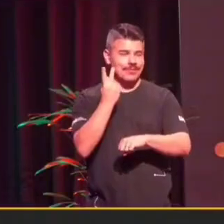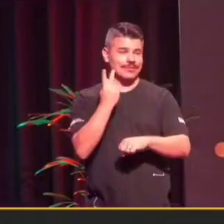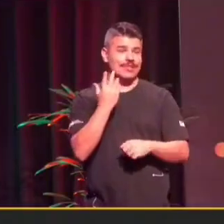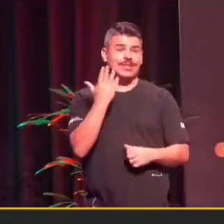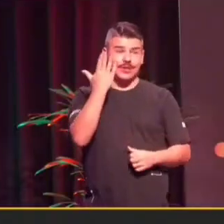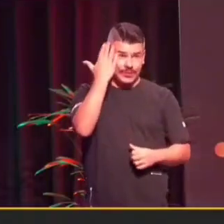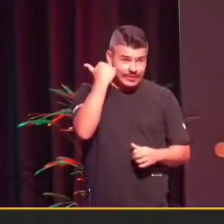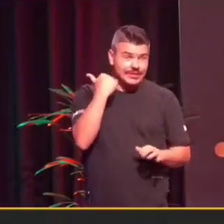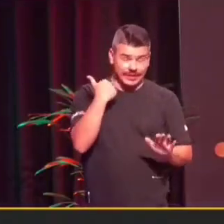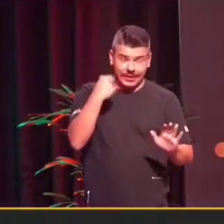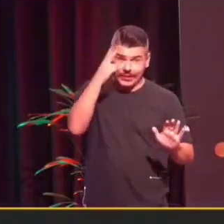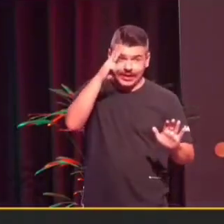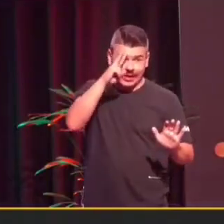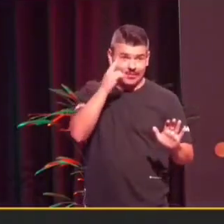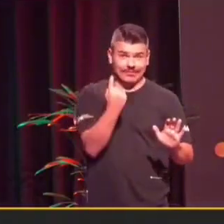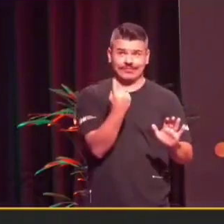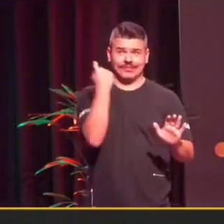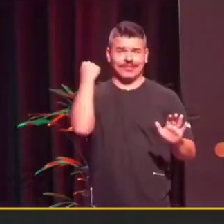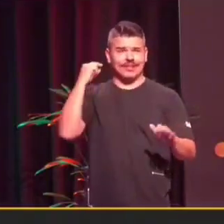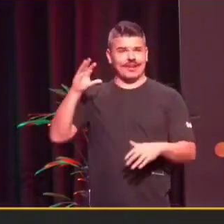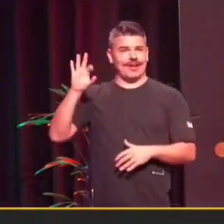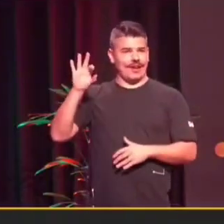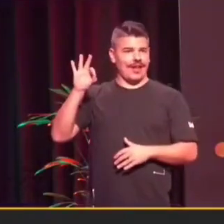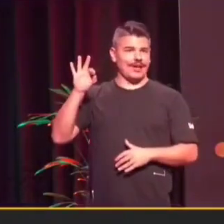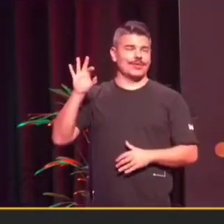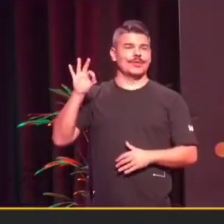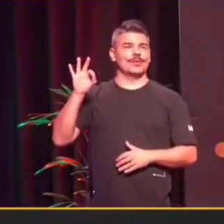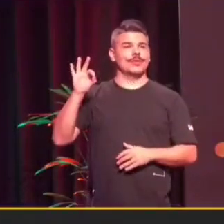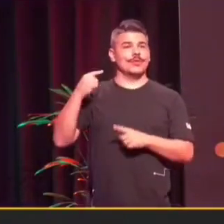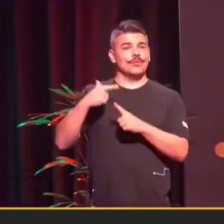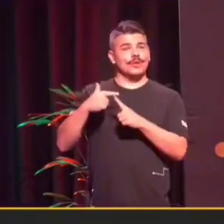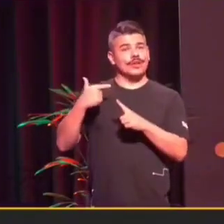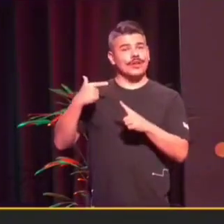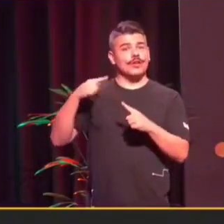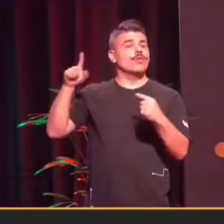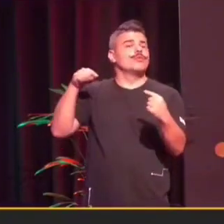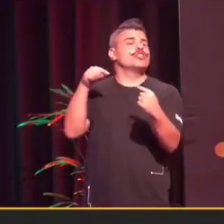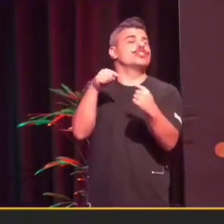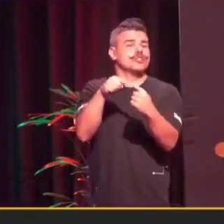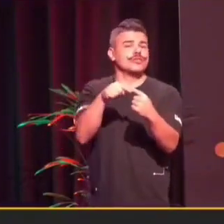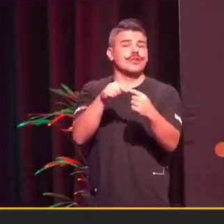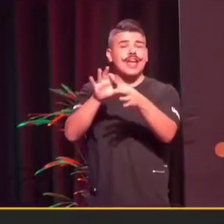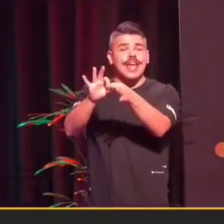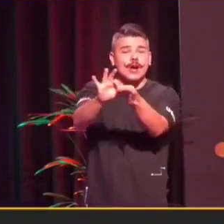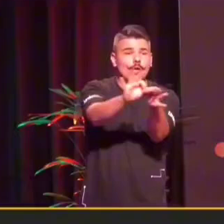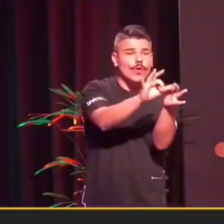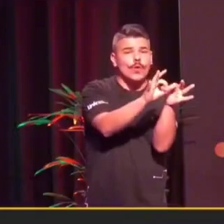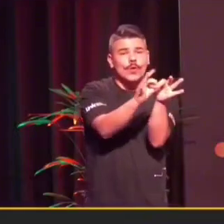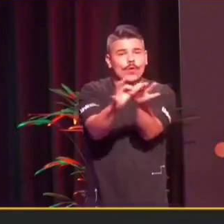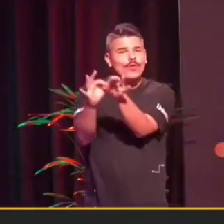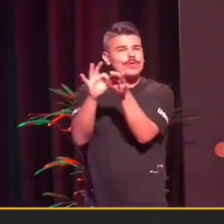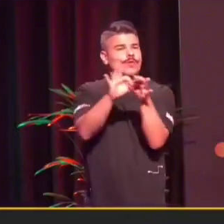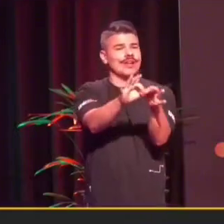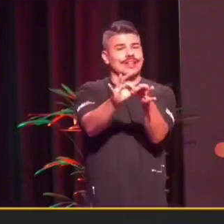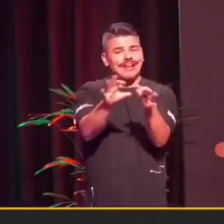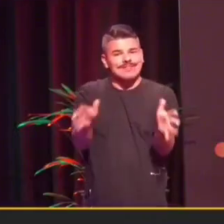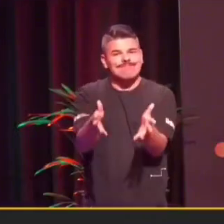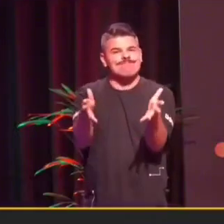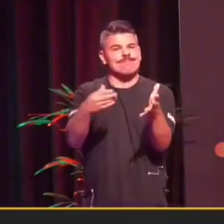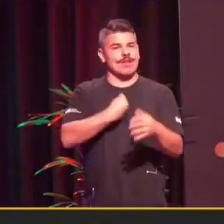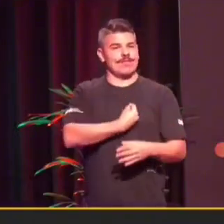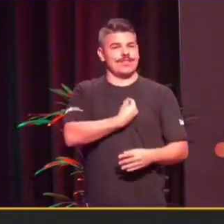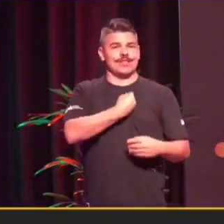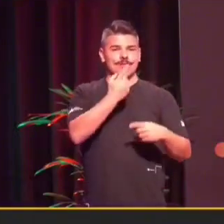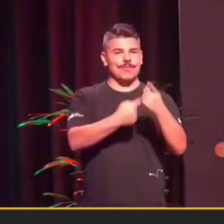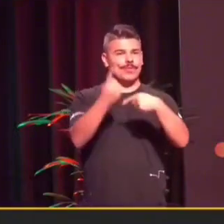lembro. A missão da Claro, acho que isso é uma coisa importante, é conectar para uma vida mais divertida e produtiva. E a gente lá internamente